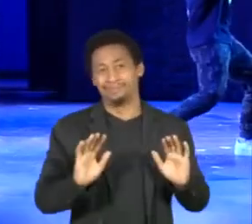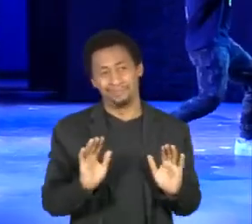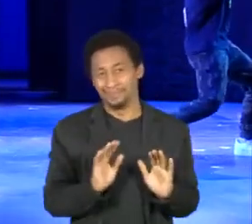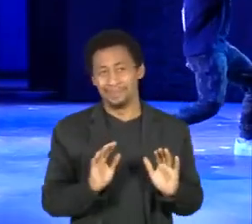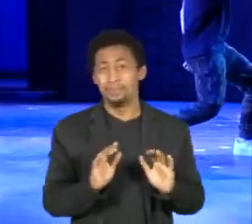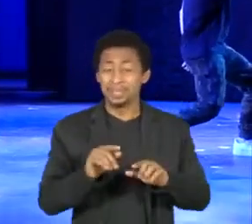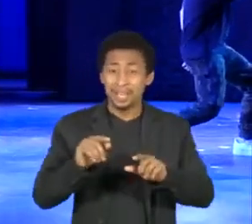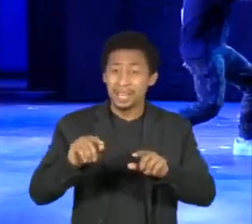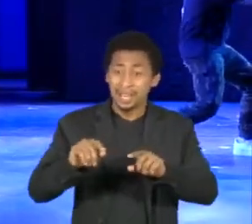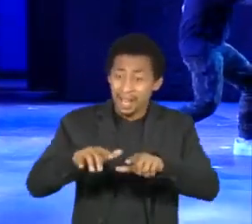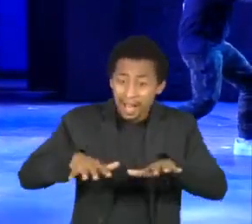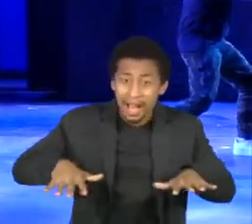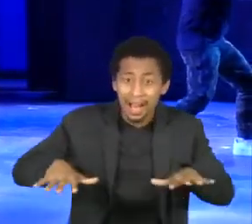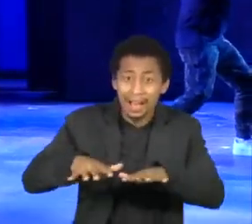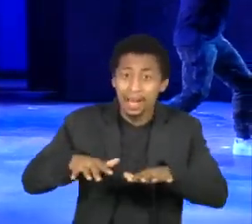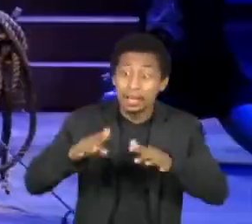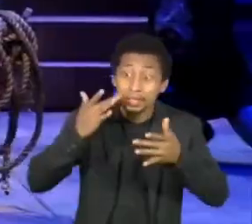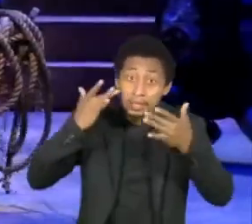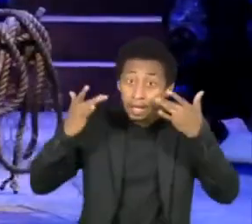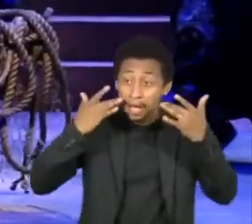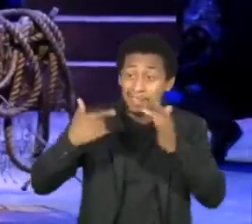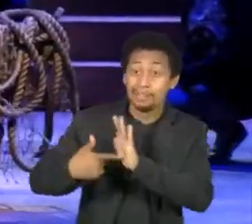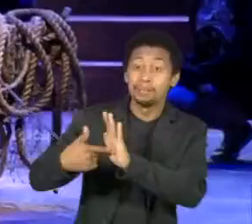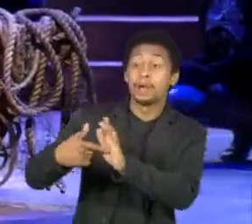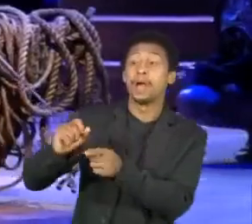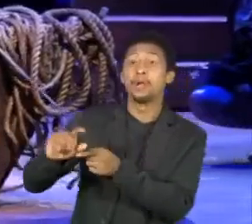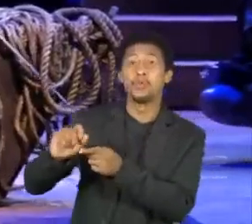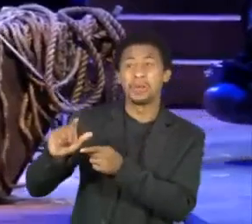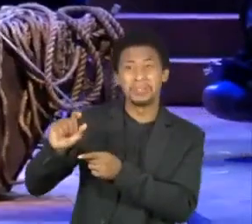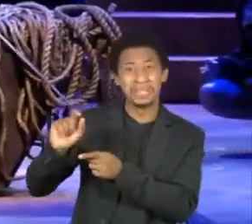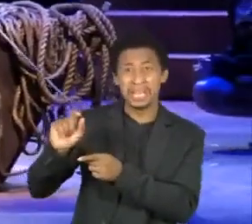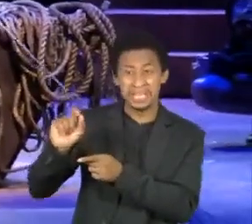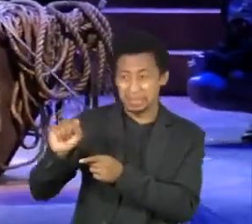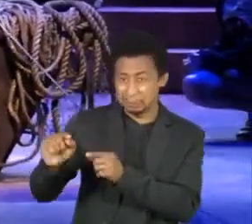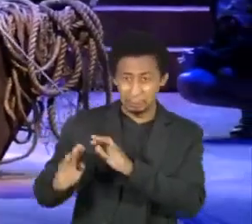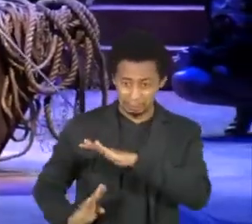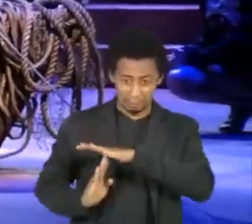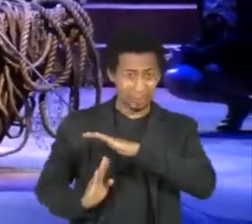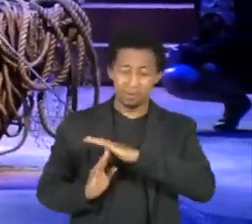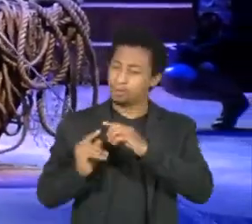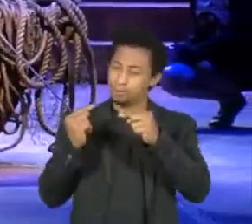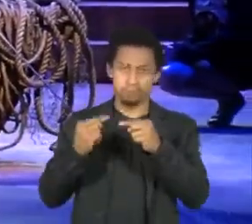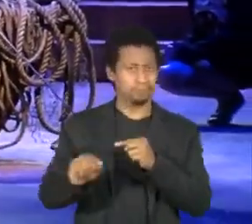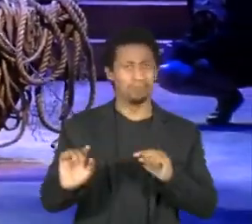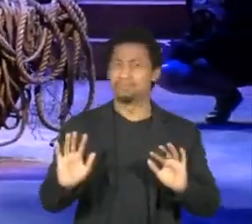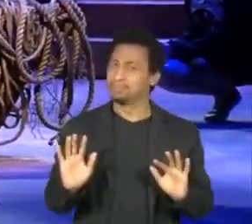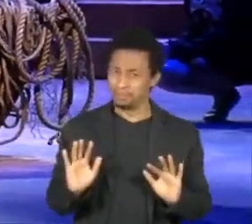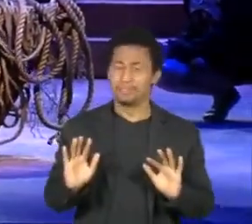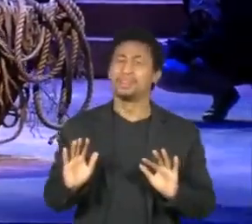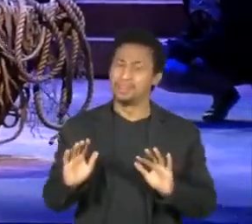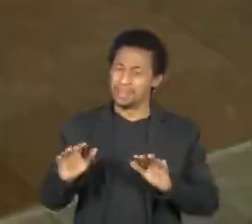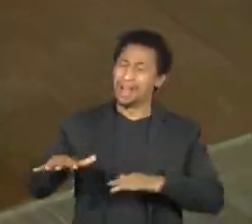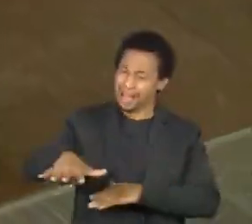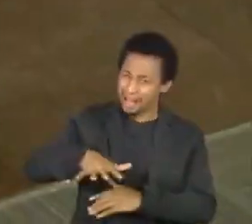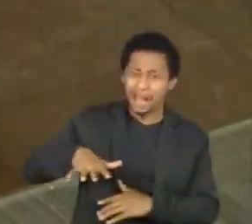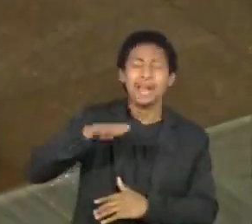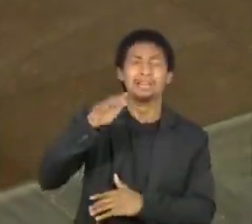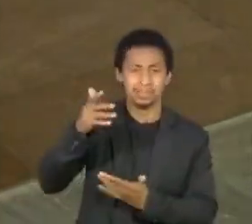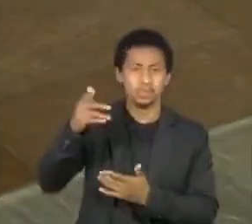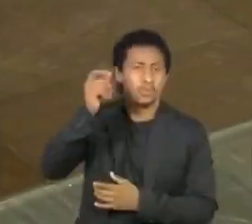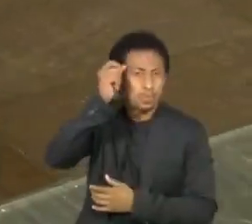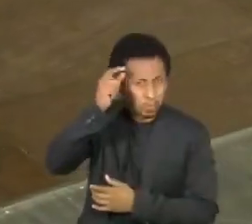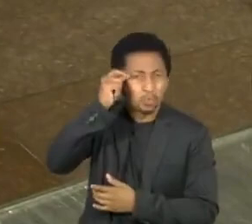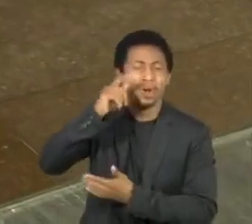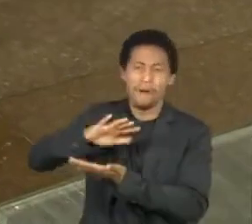uma regulamentação descolada da realidade cultural. Há claramente uma retaliação ao setor cultural, especialmente dos